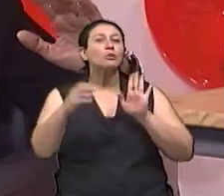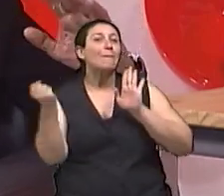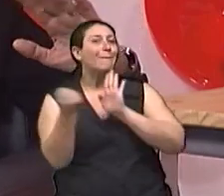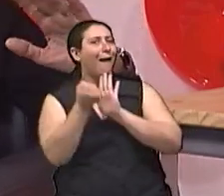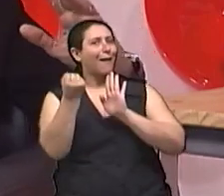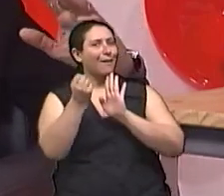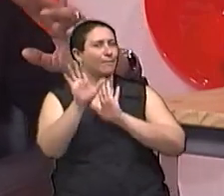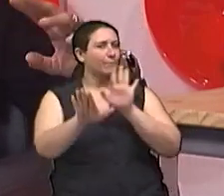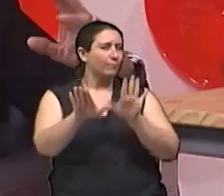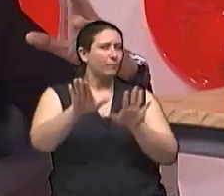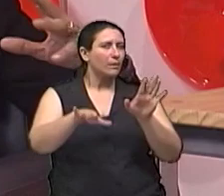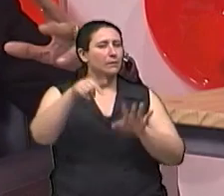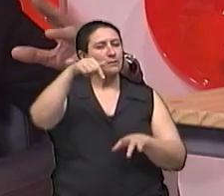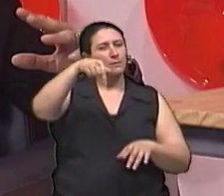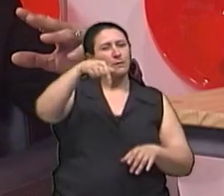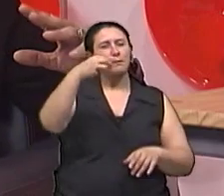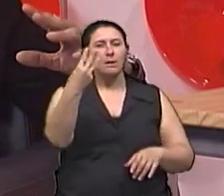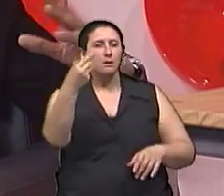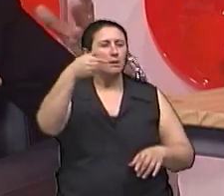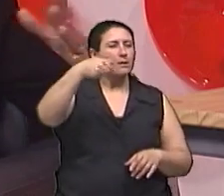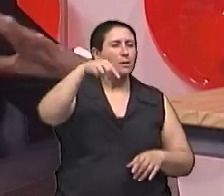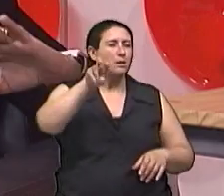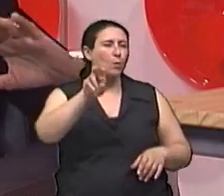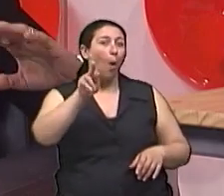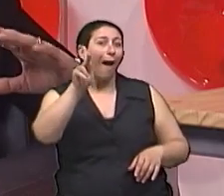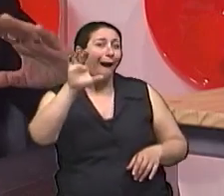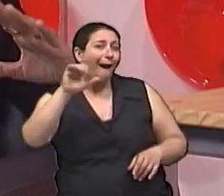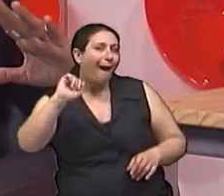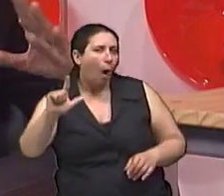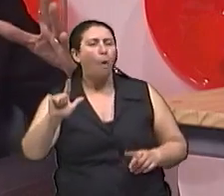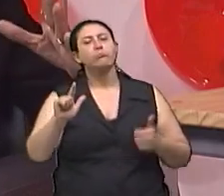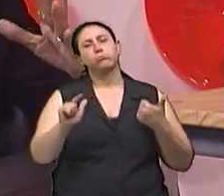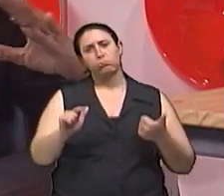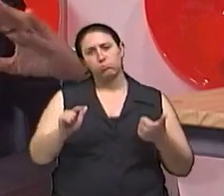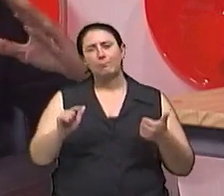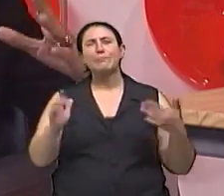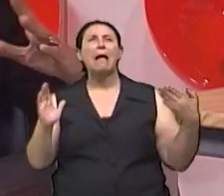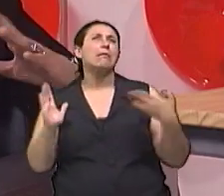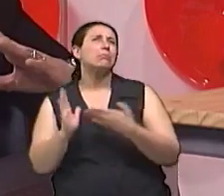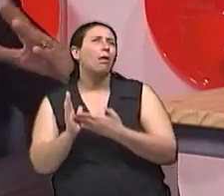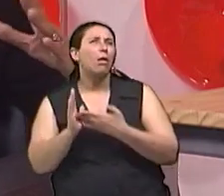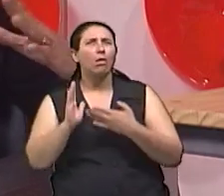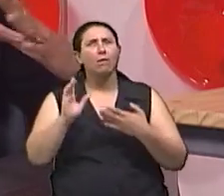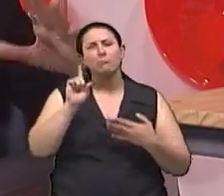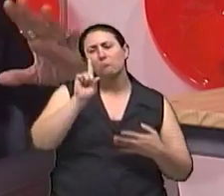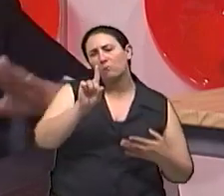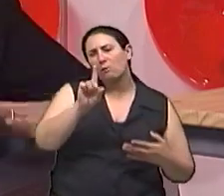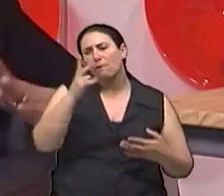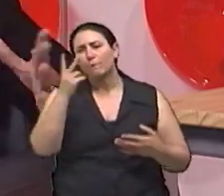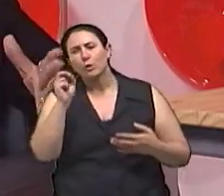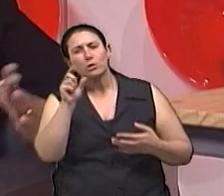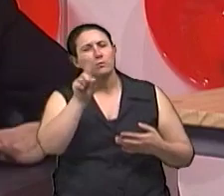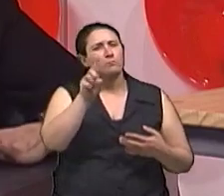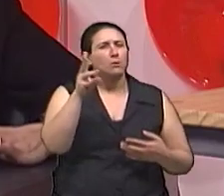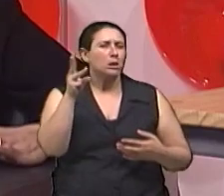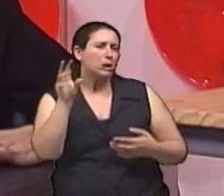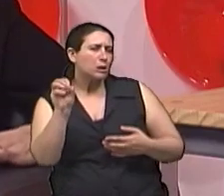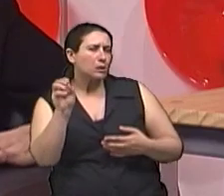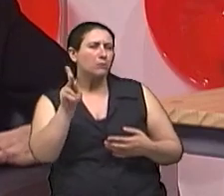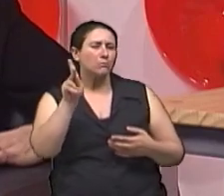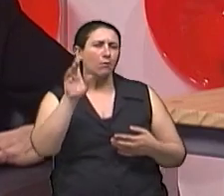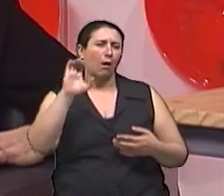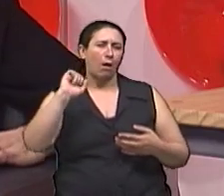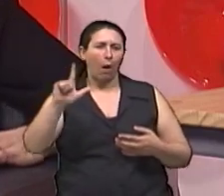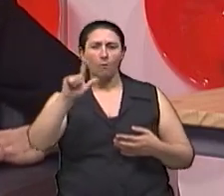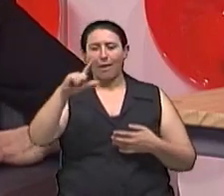73, 75 calorias até cento e pouco, 120, 130, uma taça